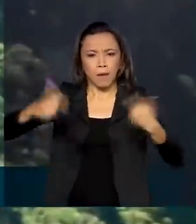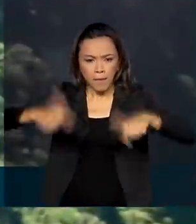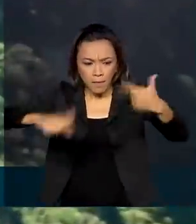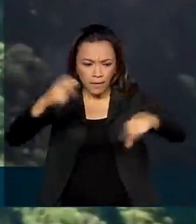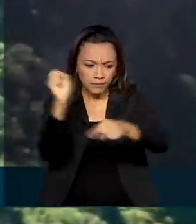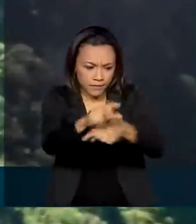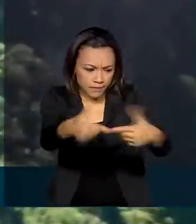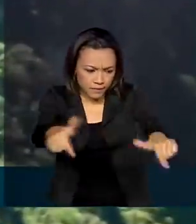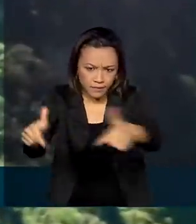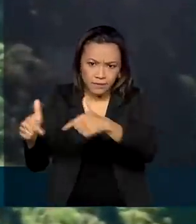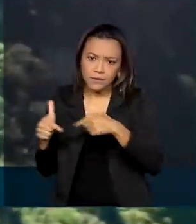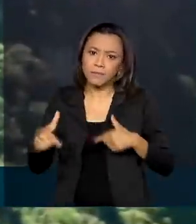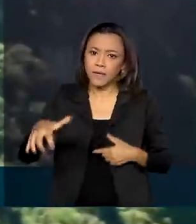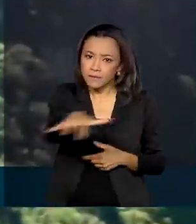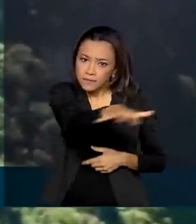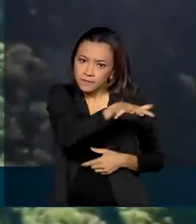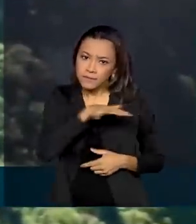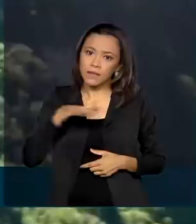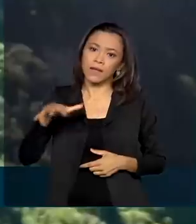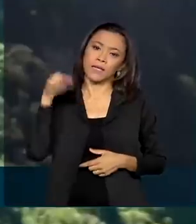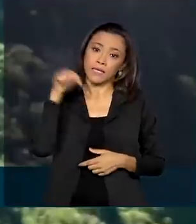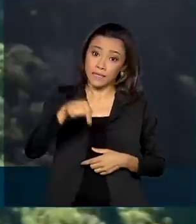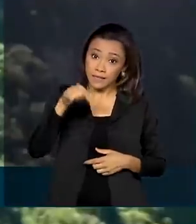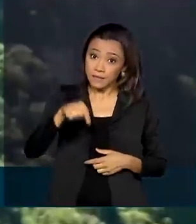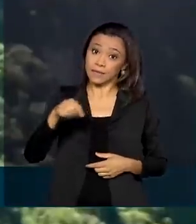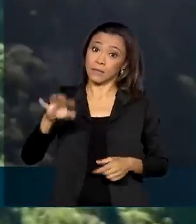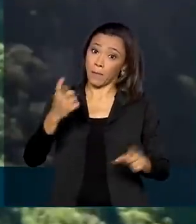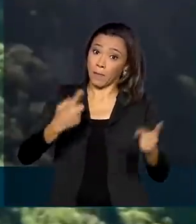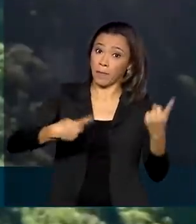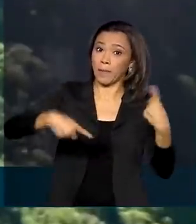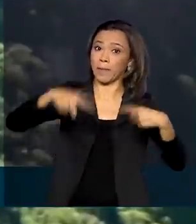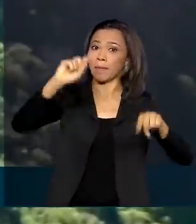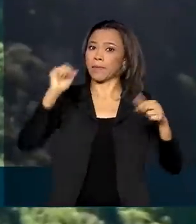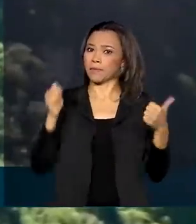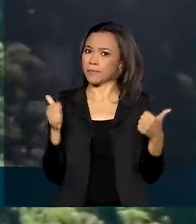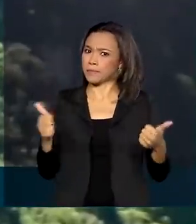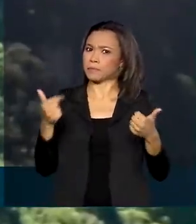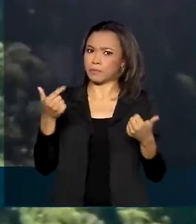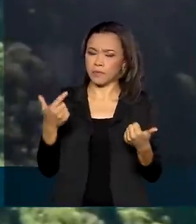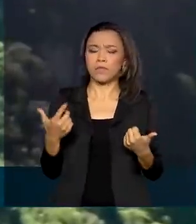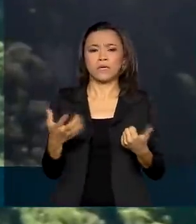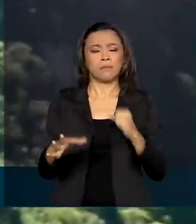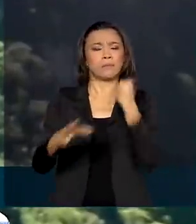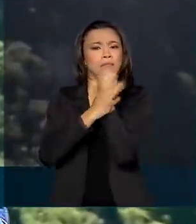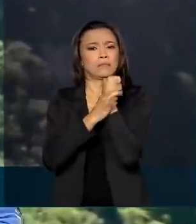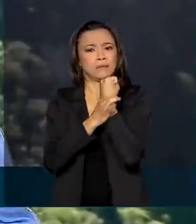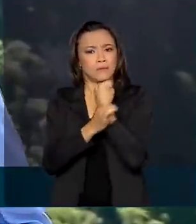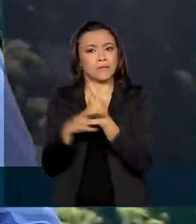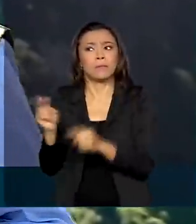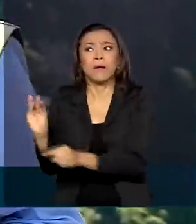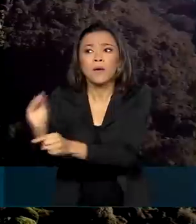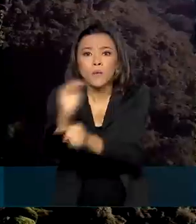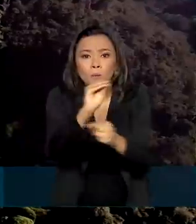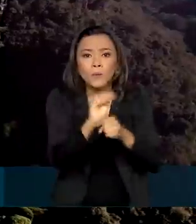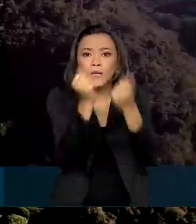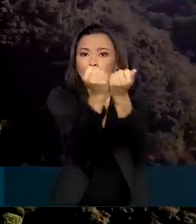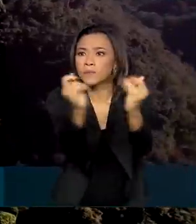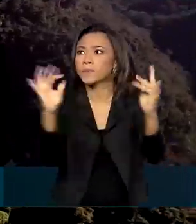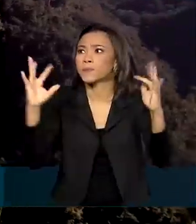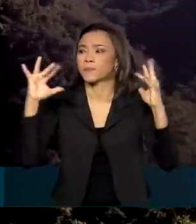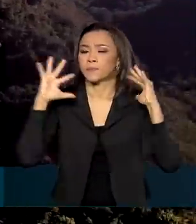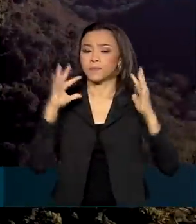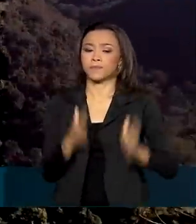tempo, transformando essa prosperidade em investimento e garantia da preservação ambiental. A